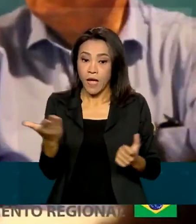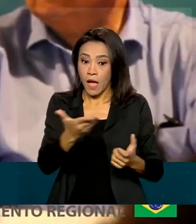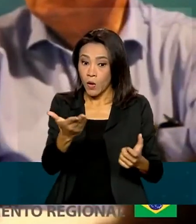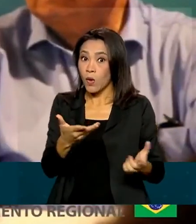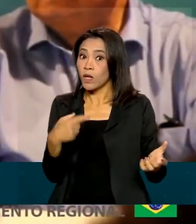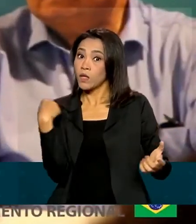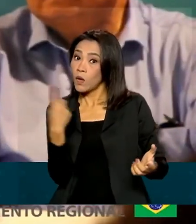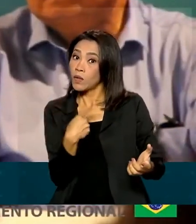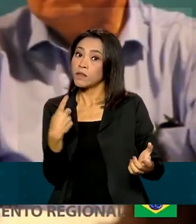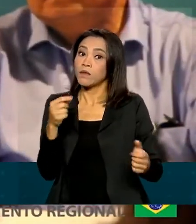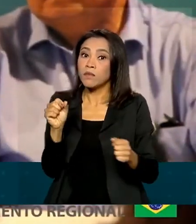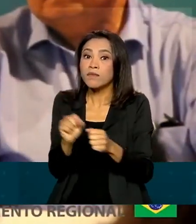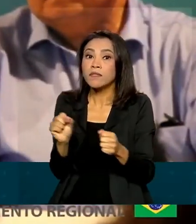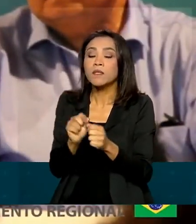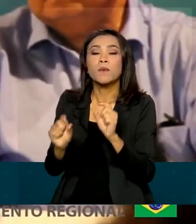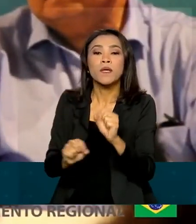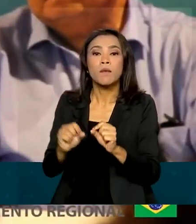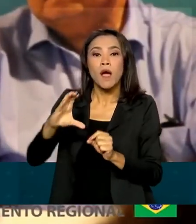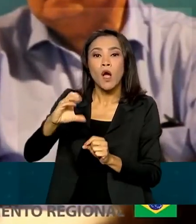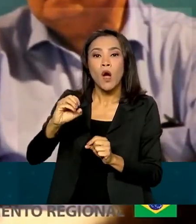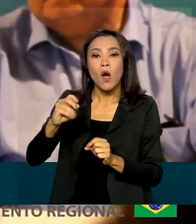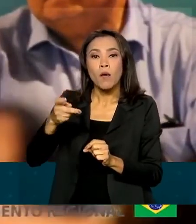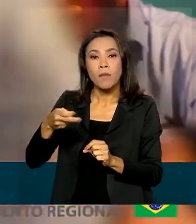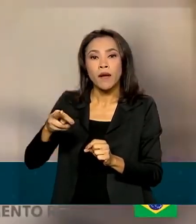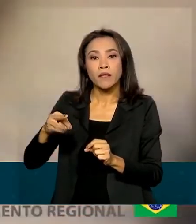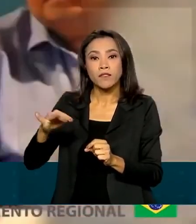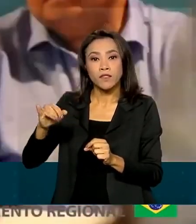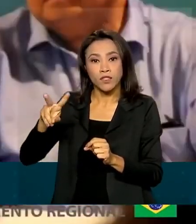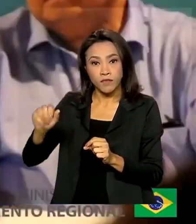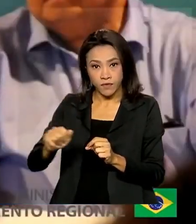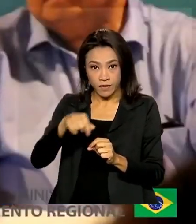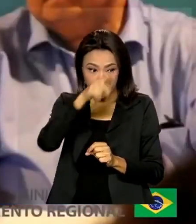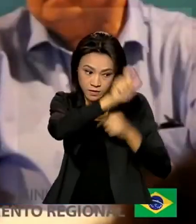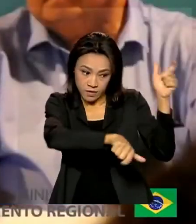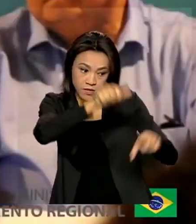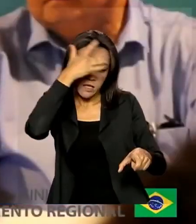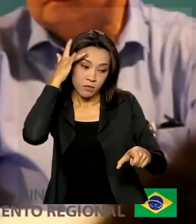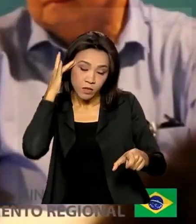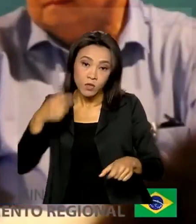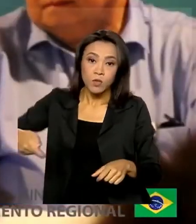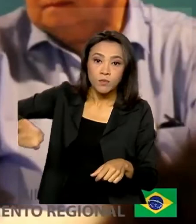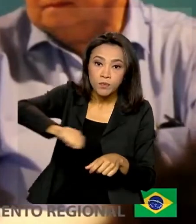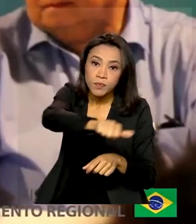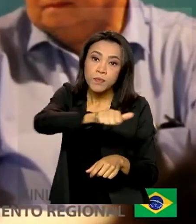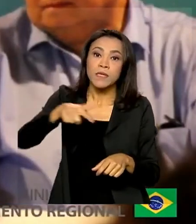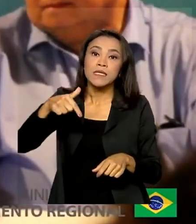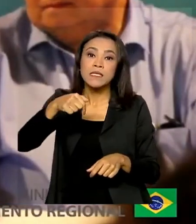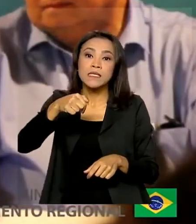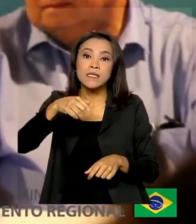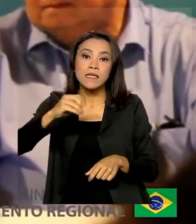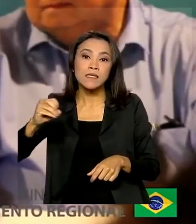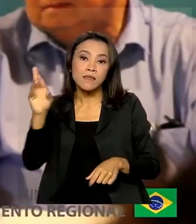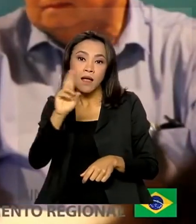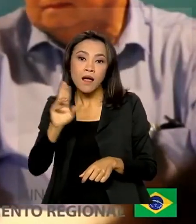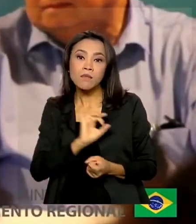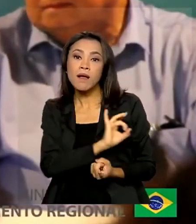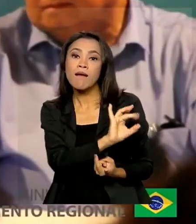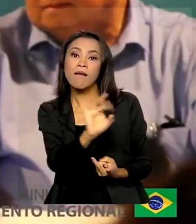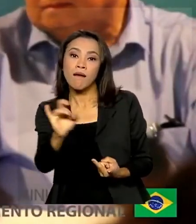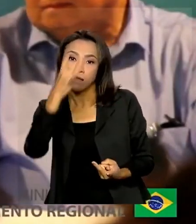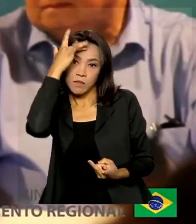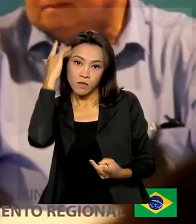cooperativa. Já a Câmara aprovou ainda ontem uma ajuda de custo para eles de R 700 para cada catador,